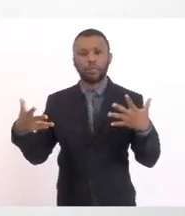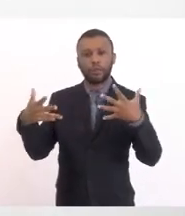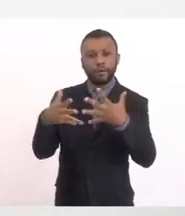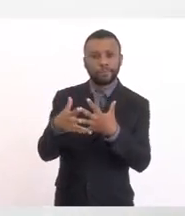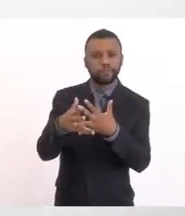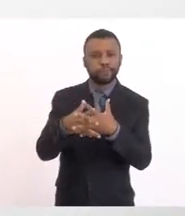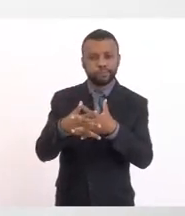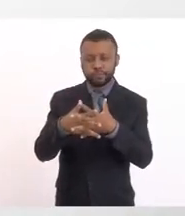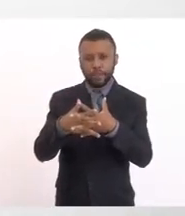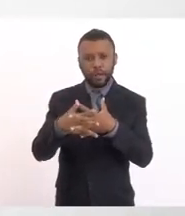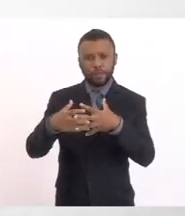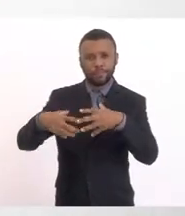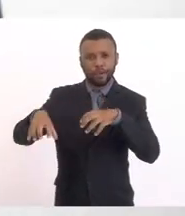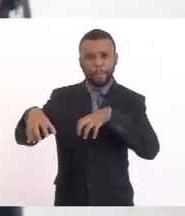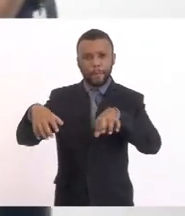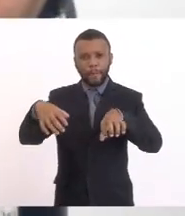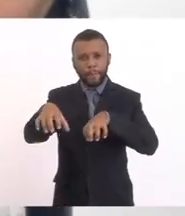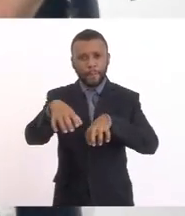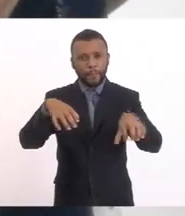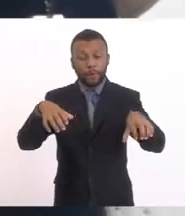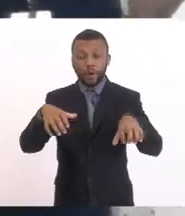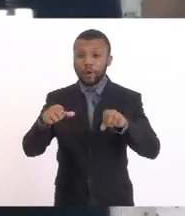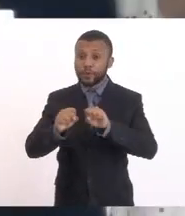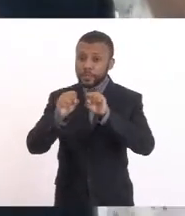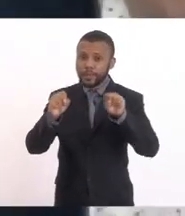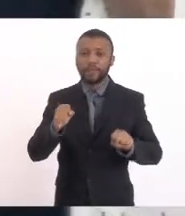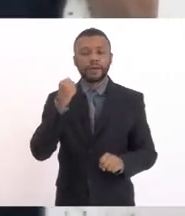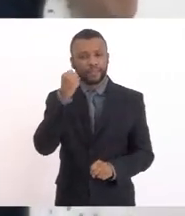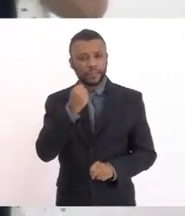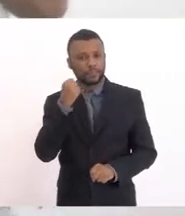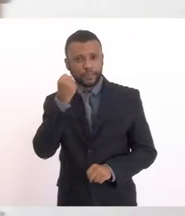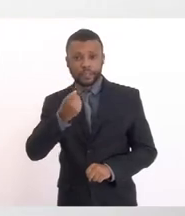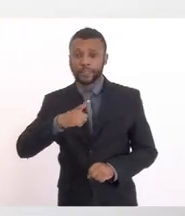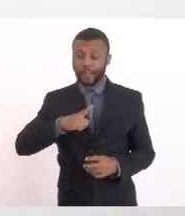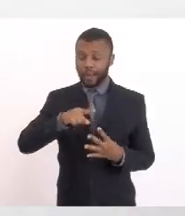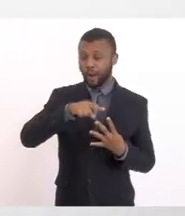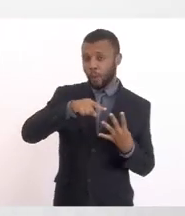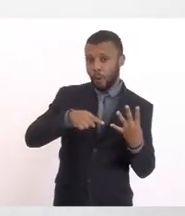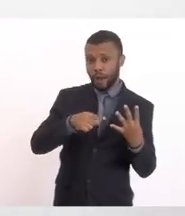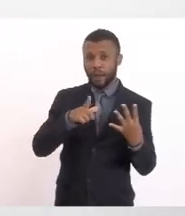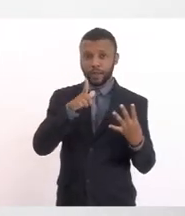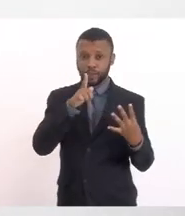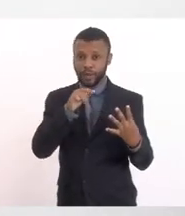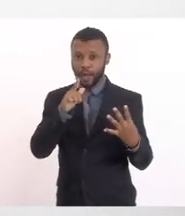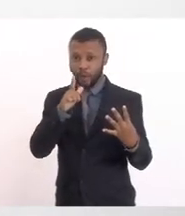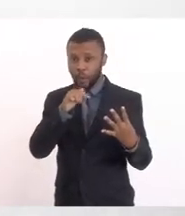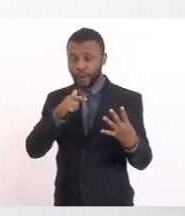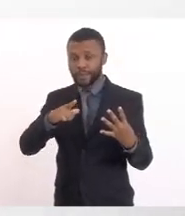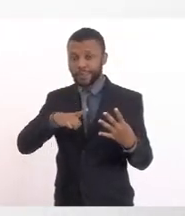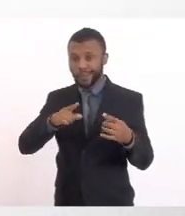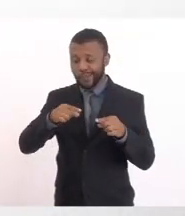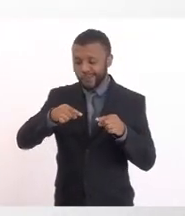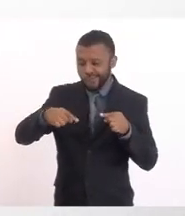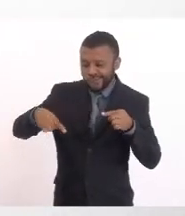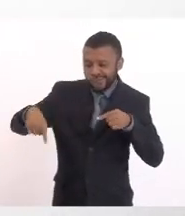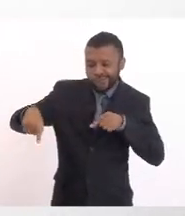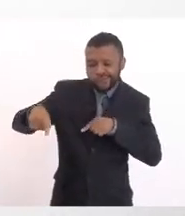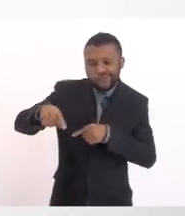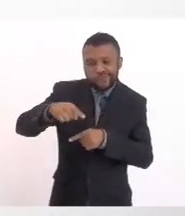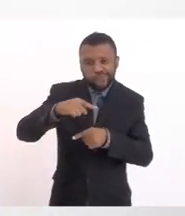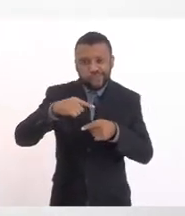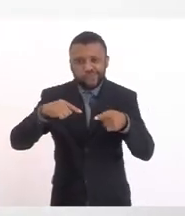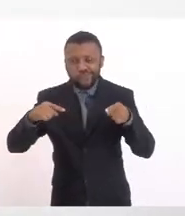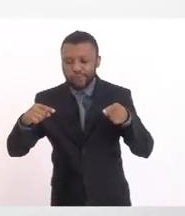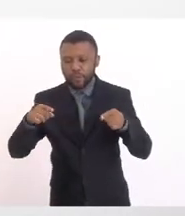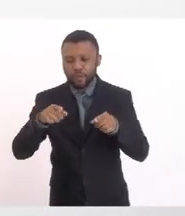Malagoa E mais complexo ainda O sistema Que envolve quatro lagoas Com enforcamentos Vou falar assim Para ficar fácil